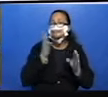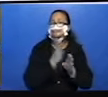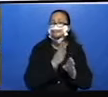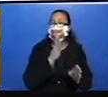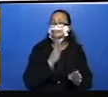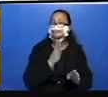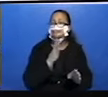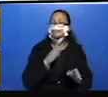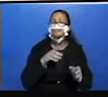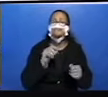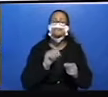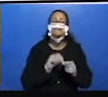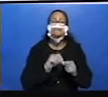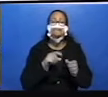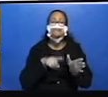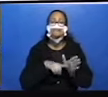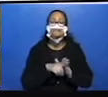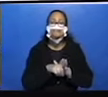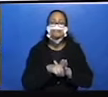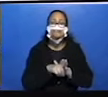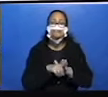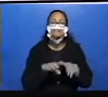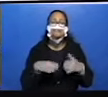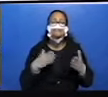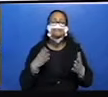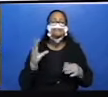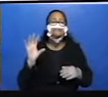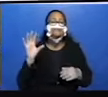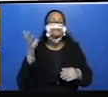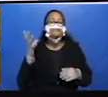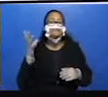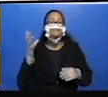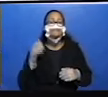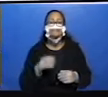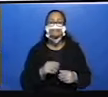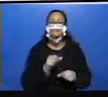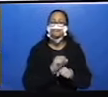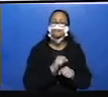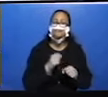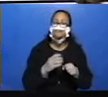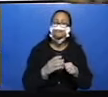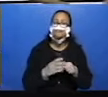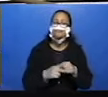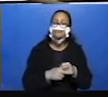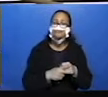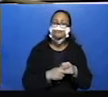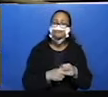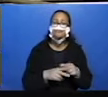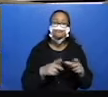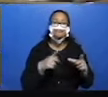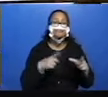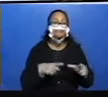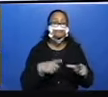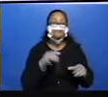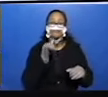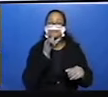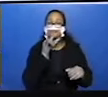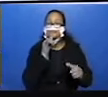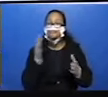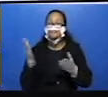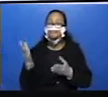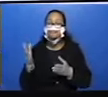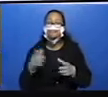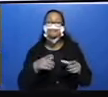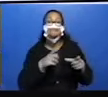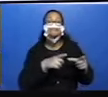faço a pergunta. Quando isso aconteceu? Agora, para os advérbios de lugar. Alguns exemplos. Onde